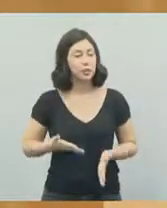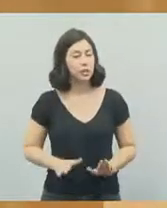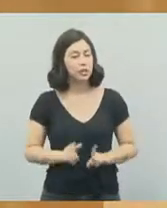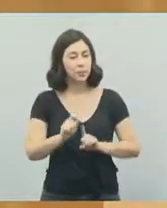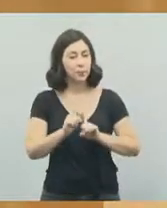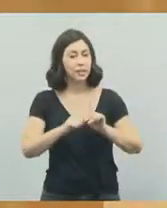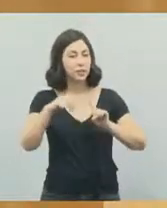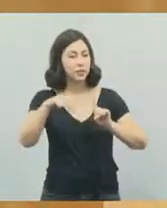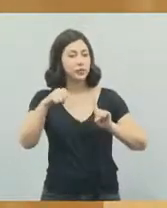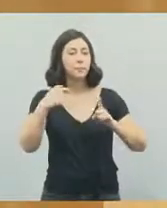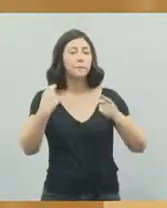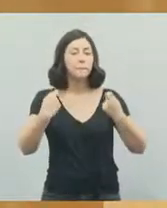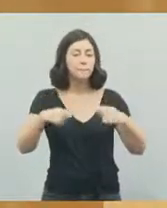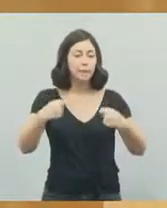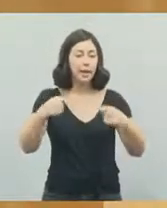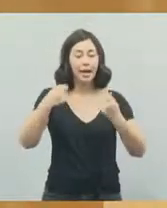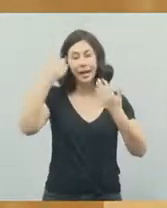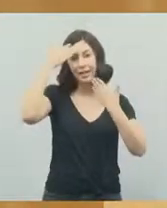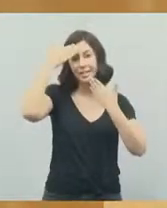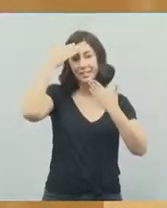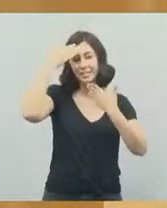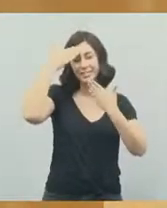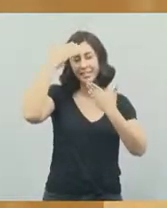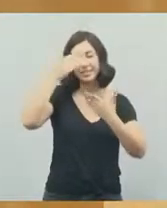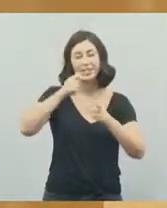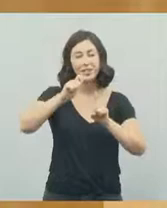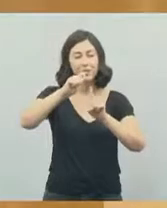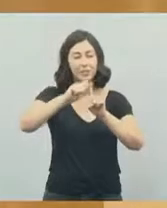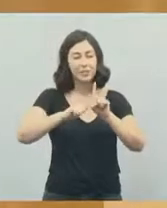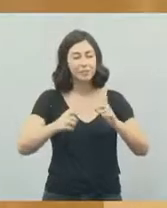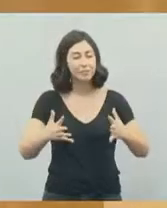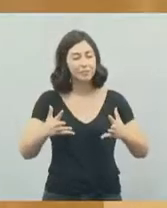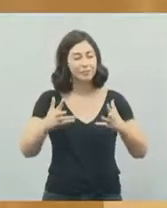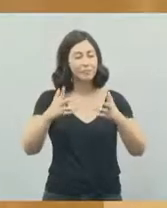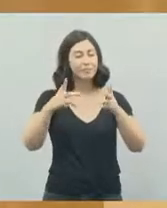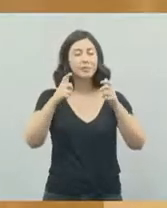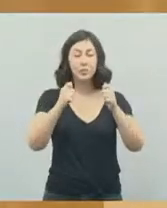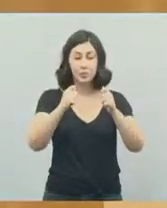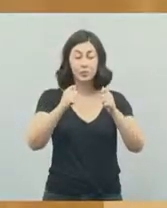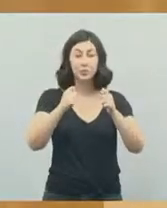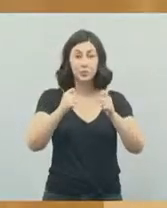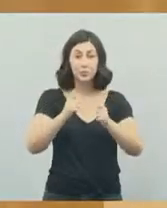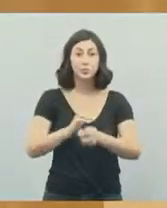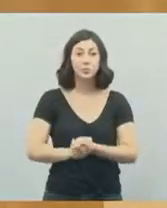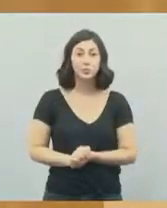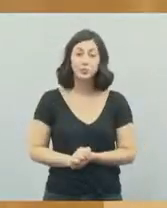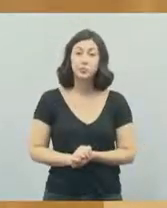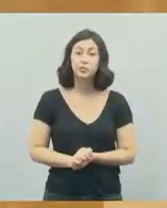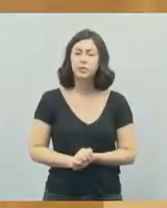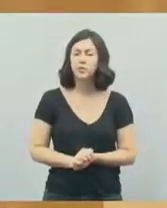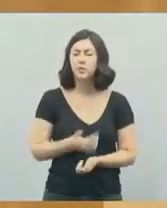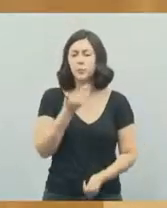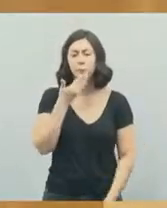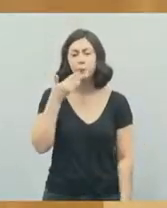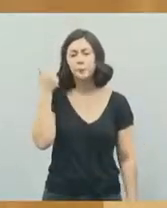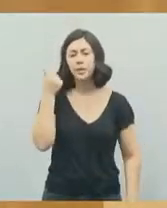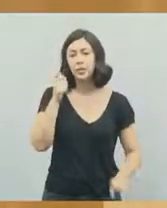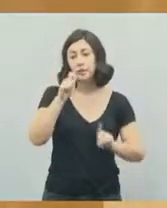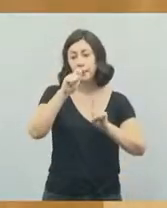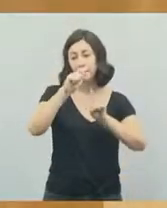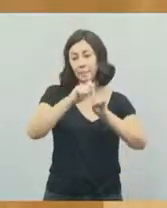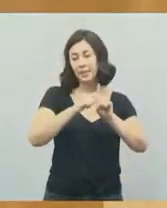mês, eu tenho que agradecer por esse mês maravilhoso, que é o mês de novembro. É o melhor mês